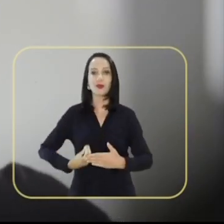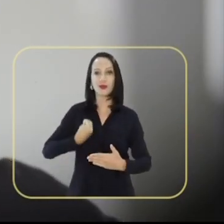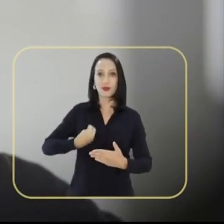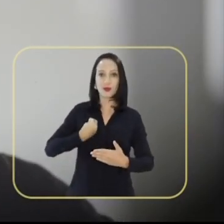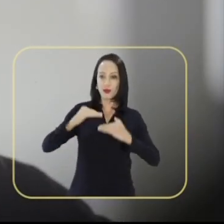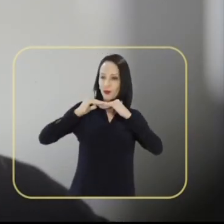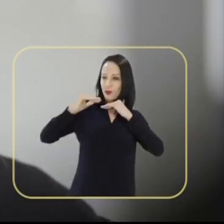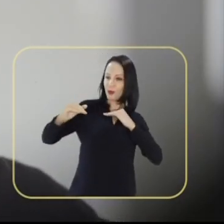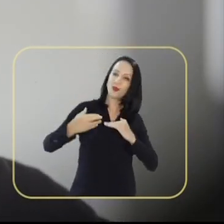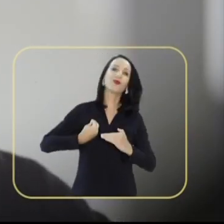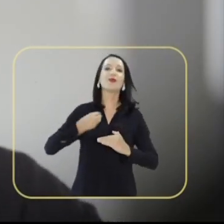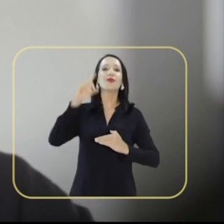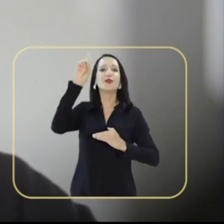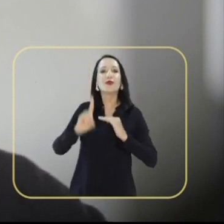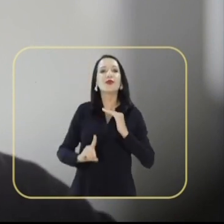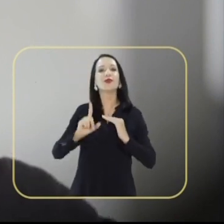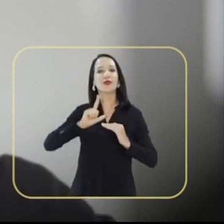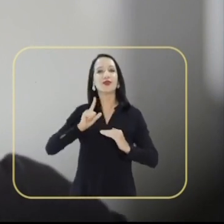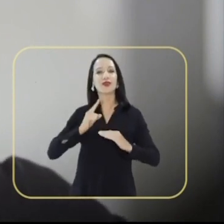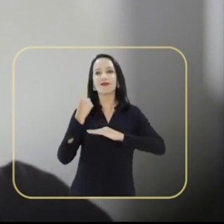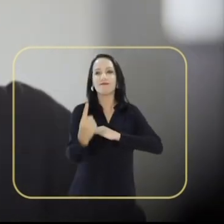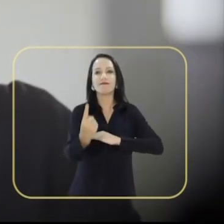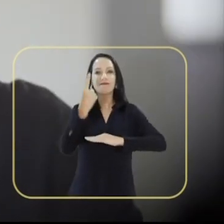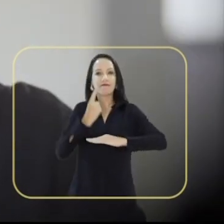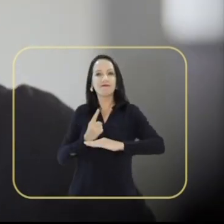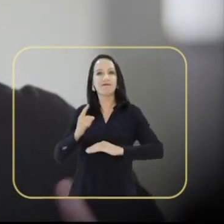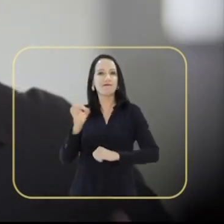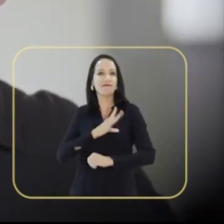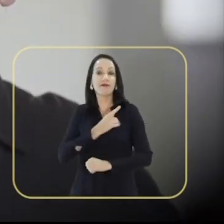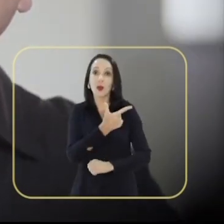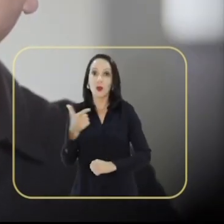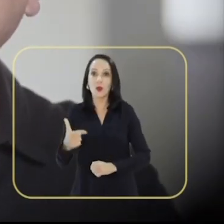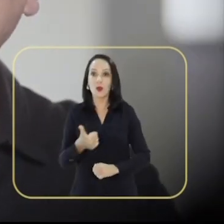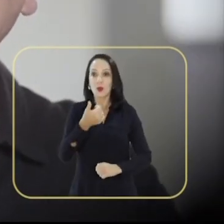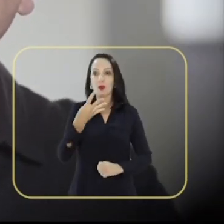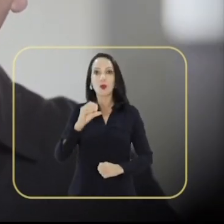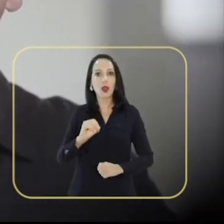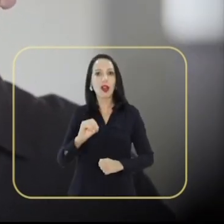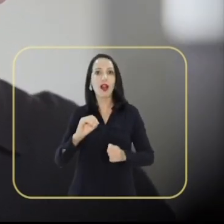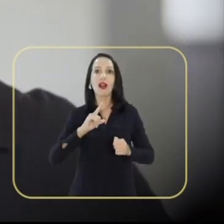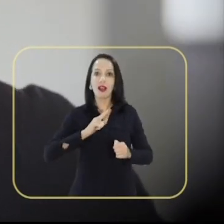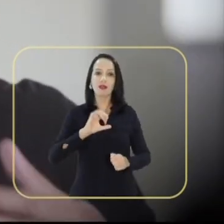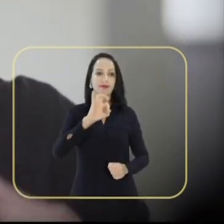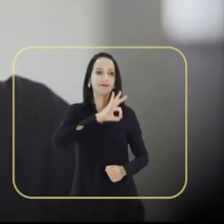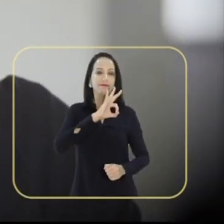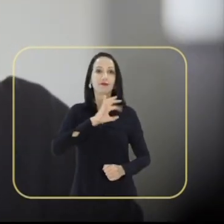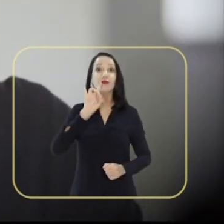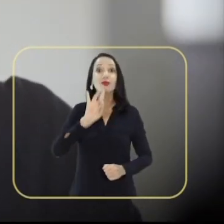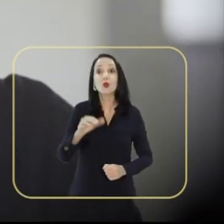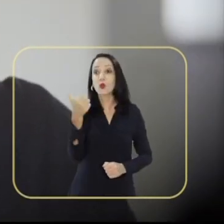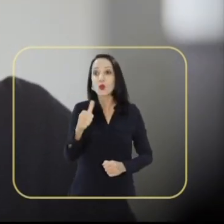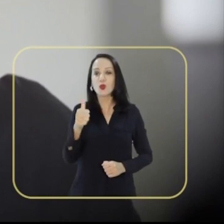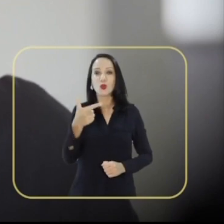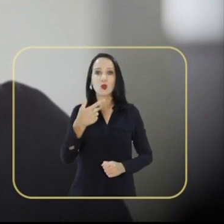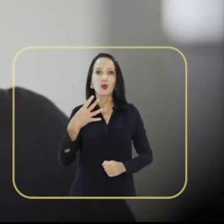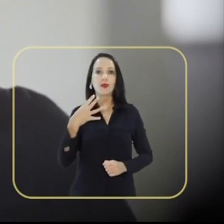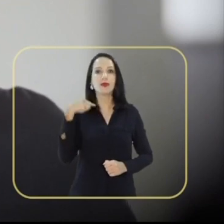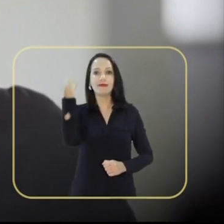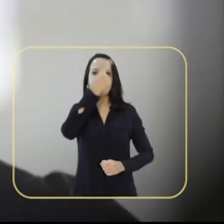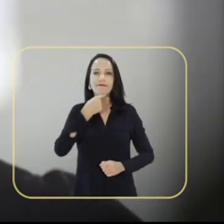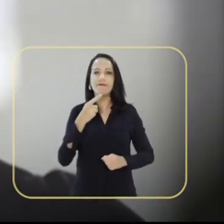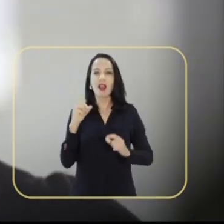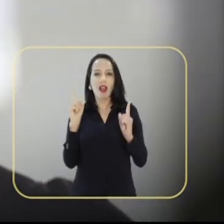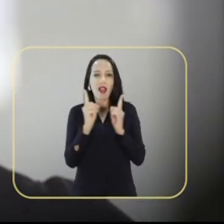vidas com pleno direito de ir e vir, sem medo. Hoje, das 140 delegacias da mulher, somente 11 têm atendimento 24